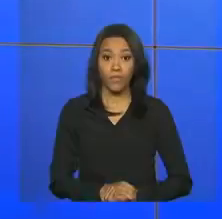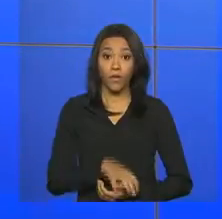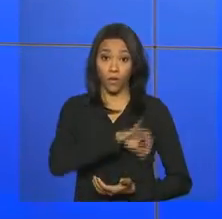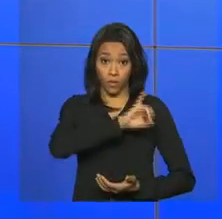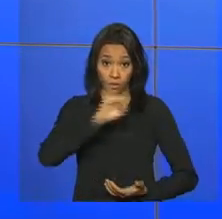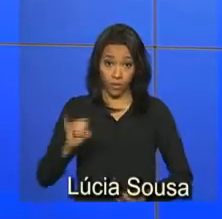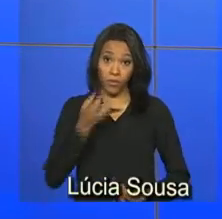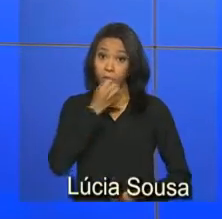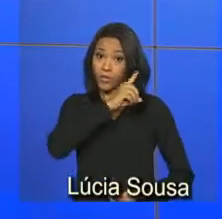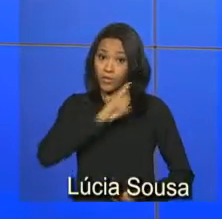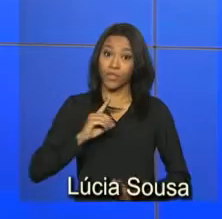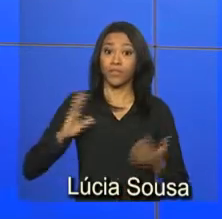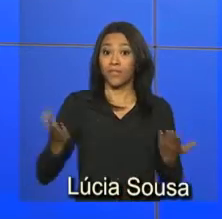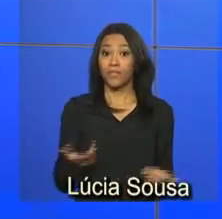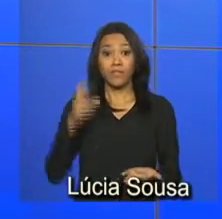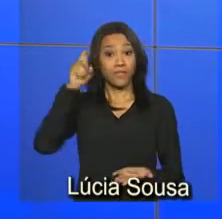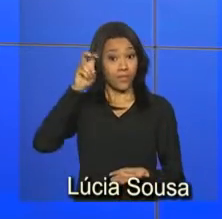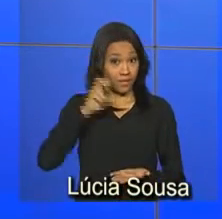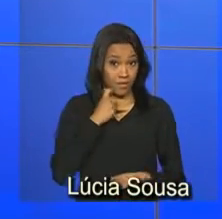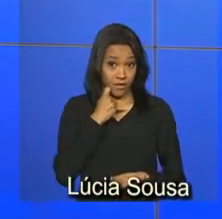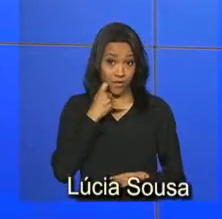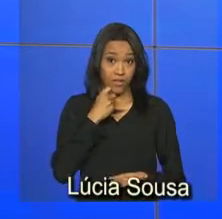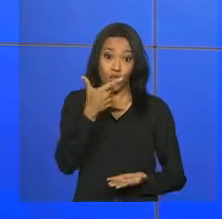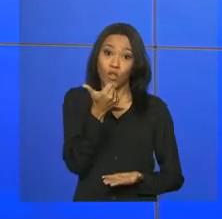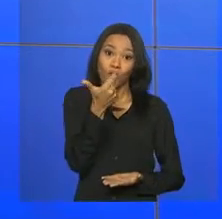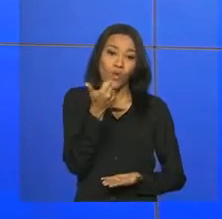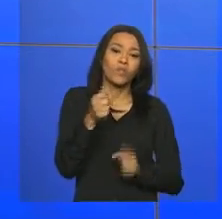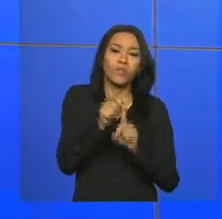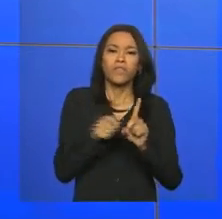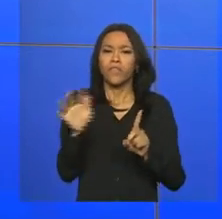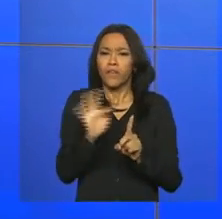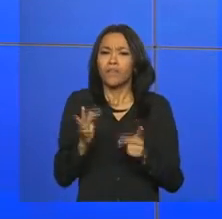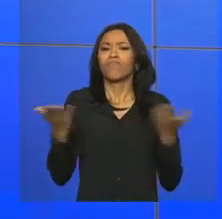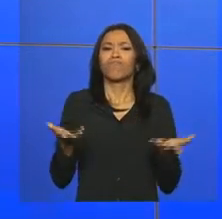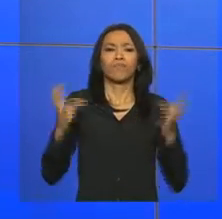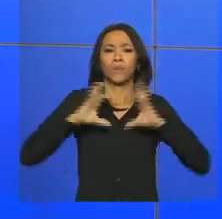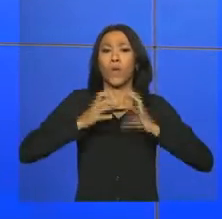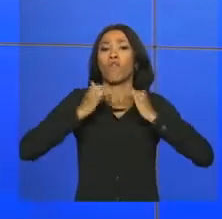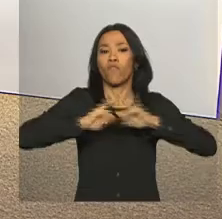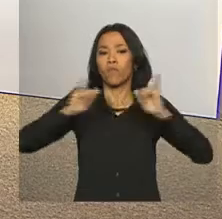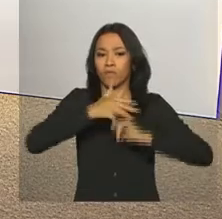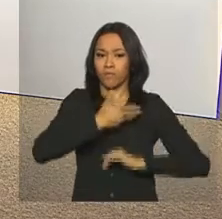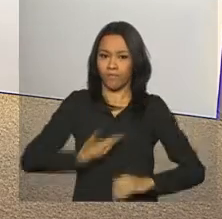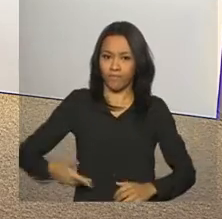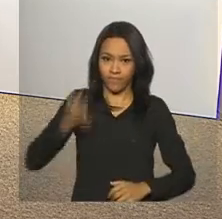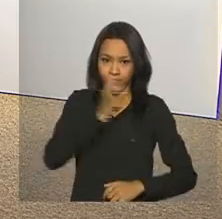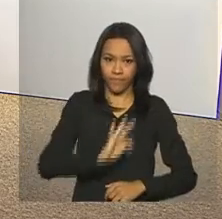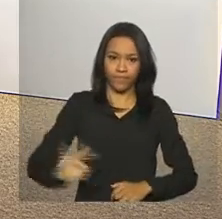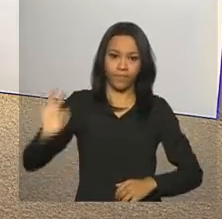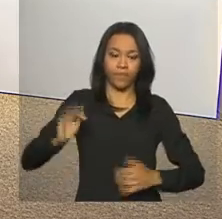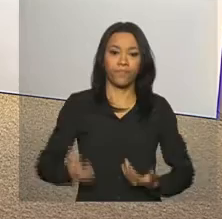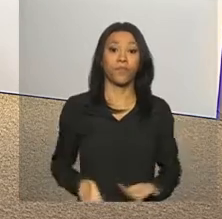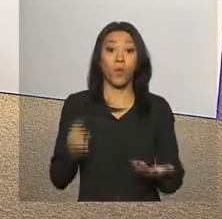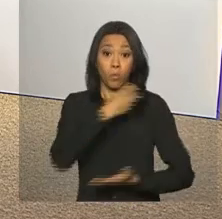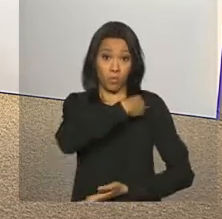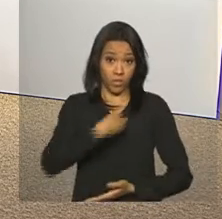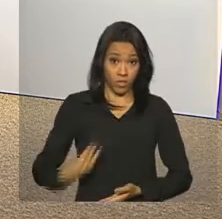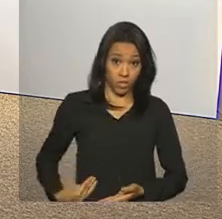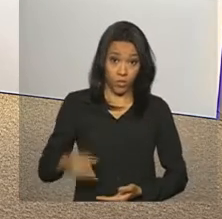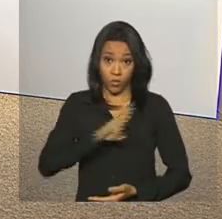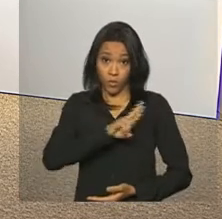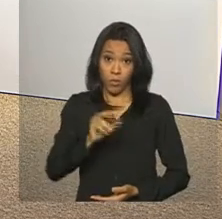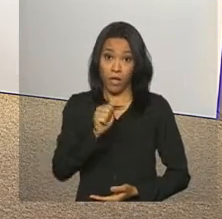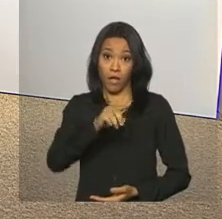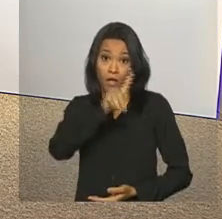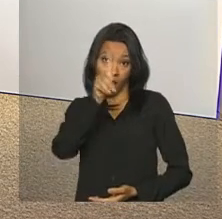Olá, bom dia. Sexta-feira, 12 de fevereiro, estamos no ar com as informações do governo federal. O ministro da Defesa, Aldo